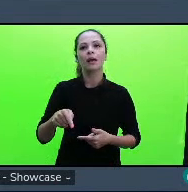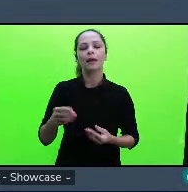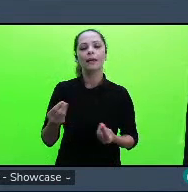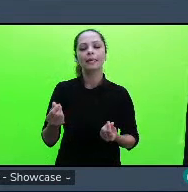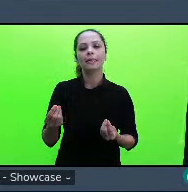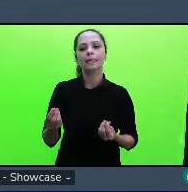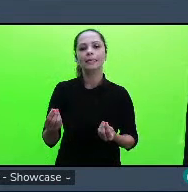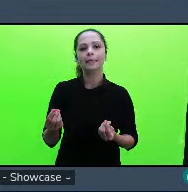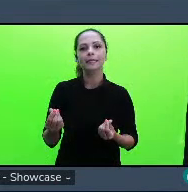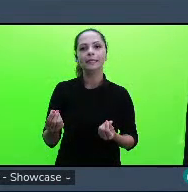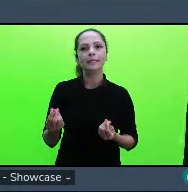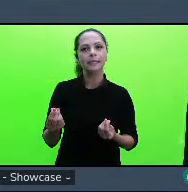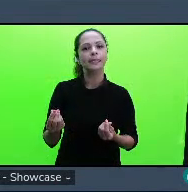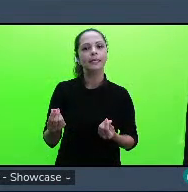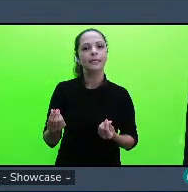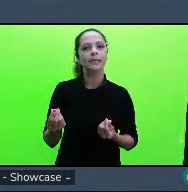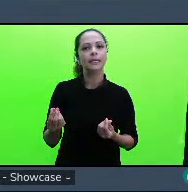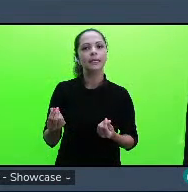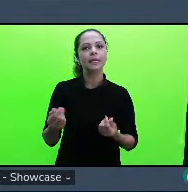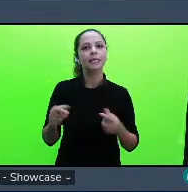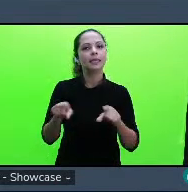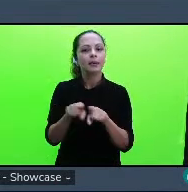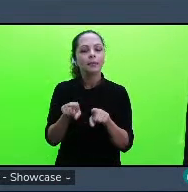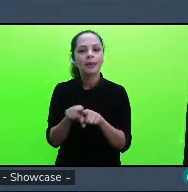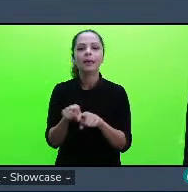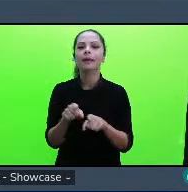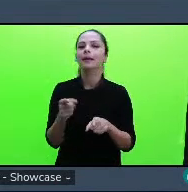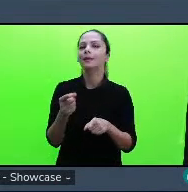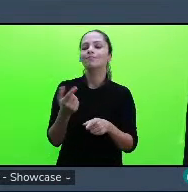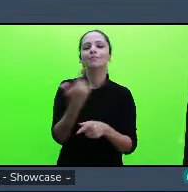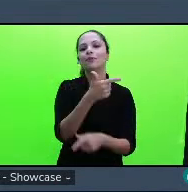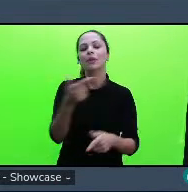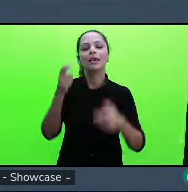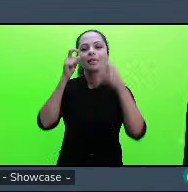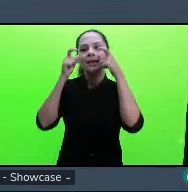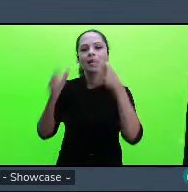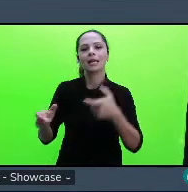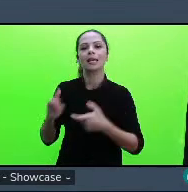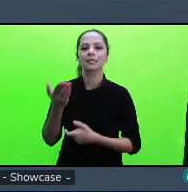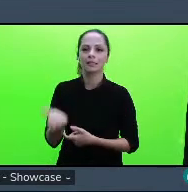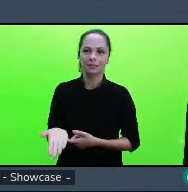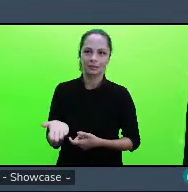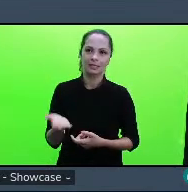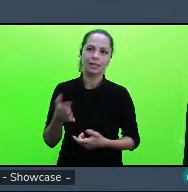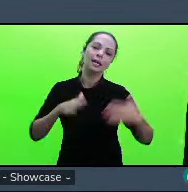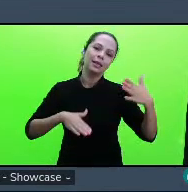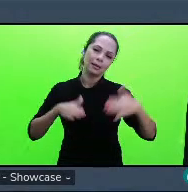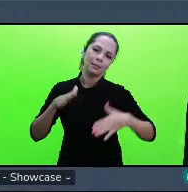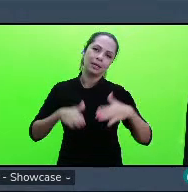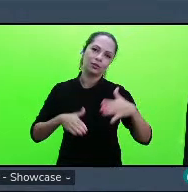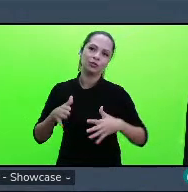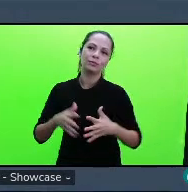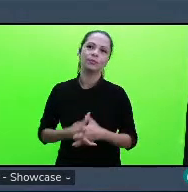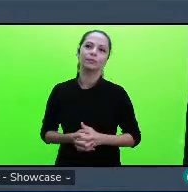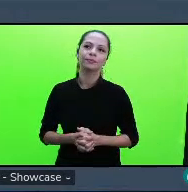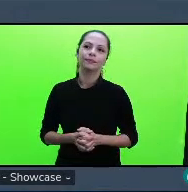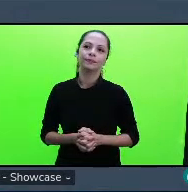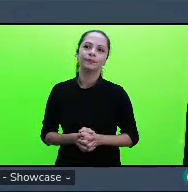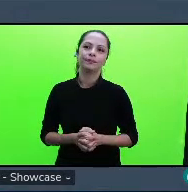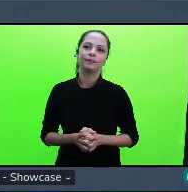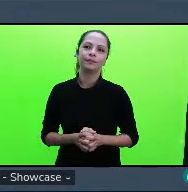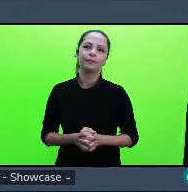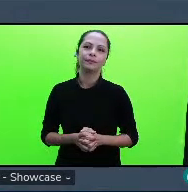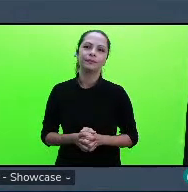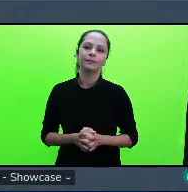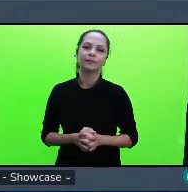também as pessoas não se interessam muito dependendo da abordagem é